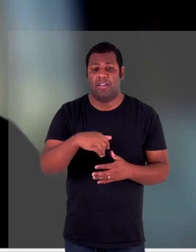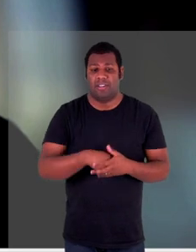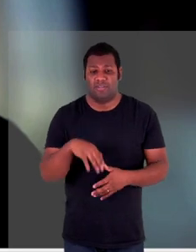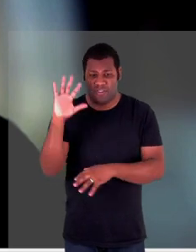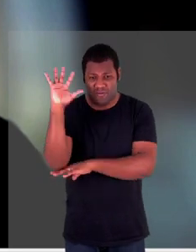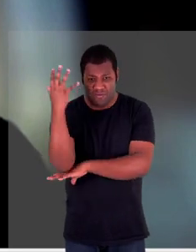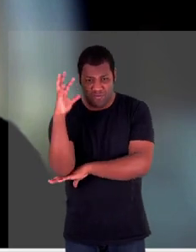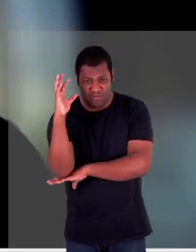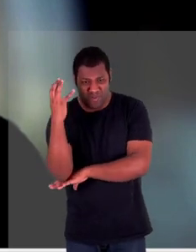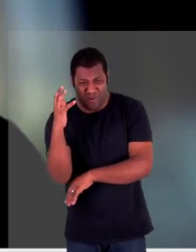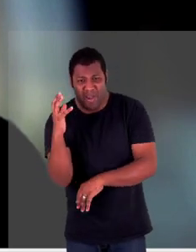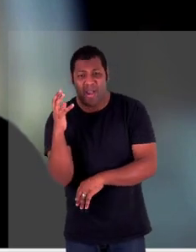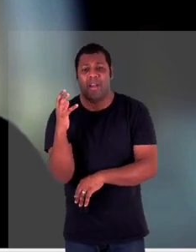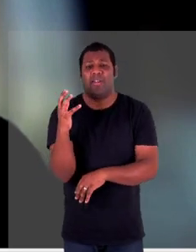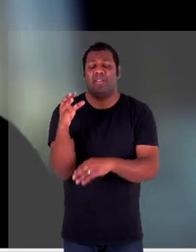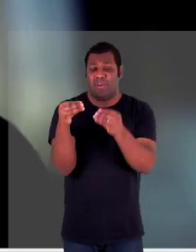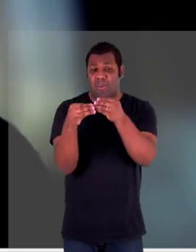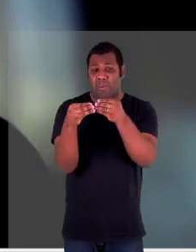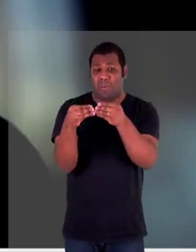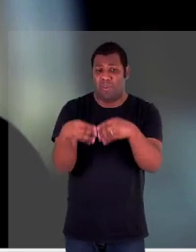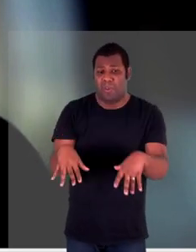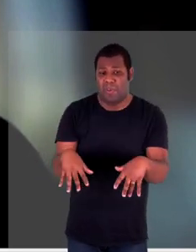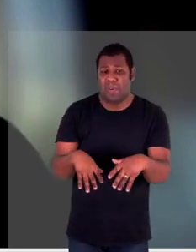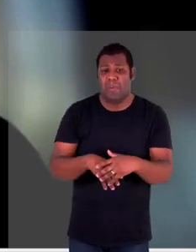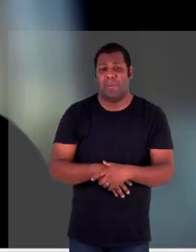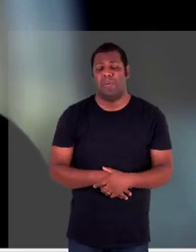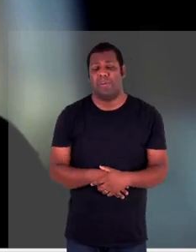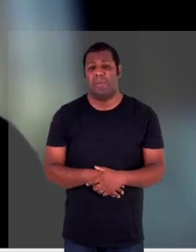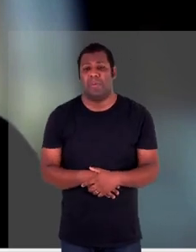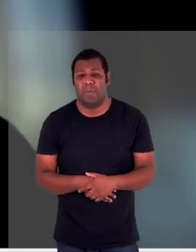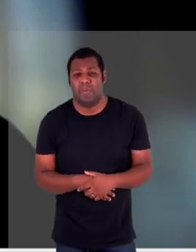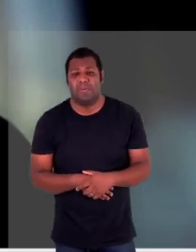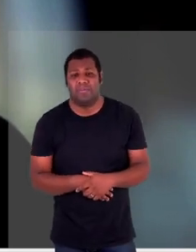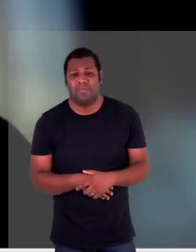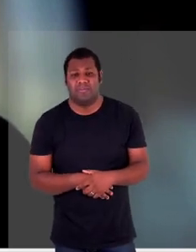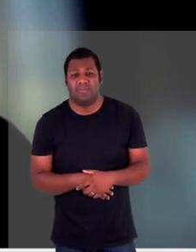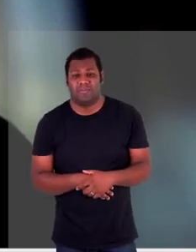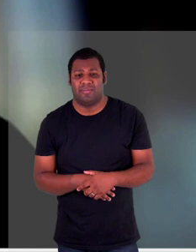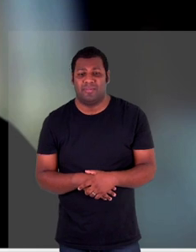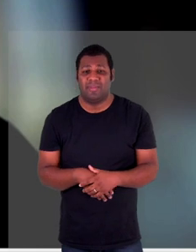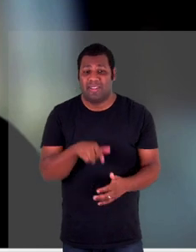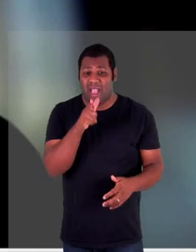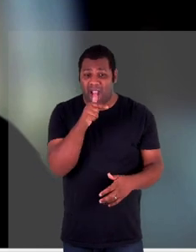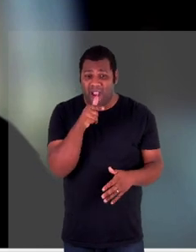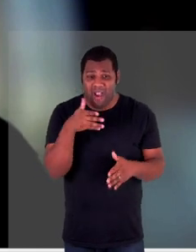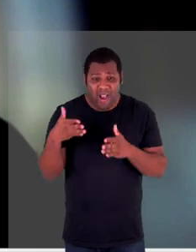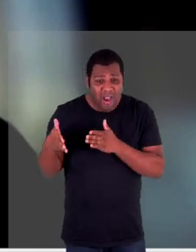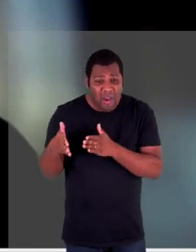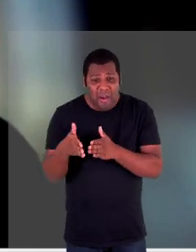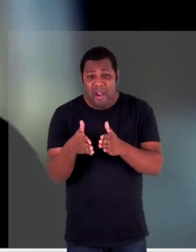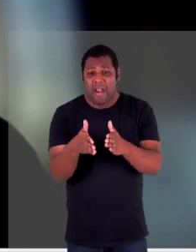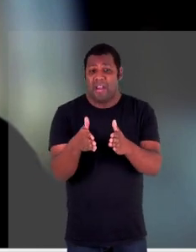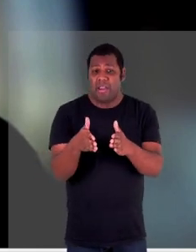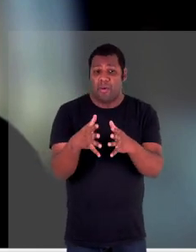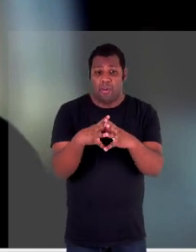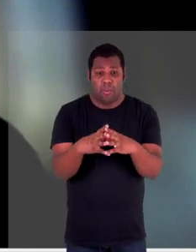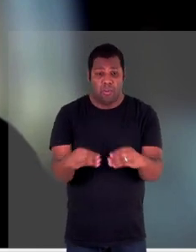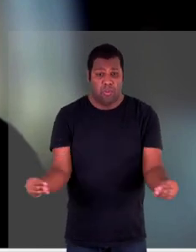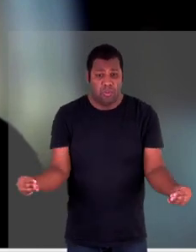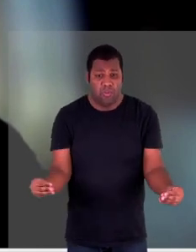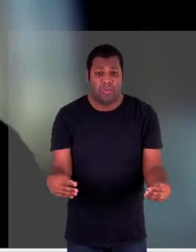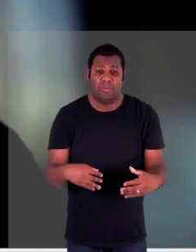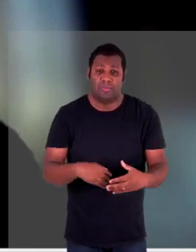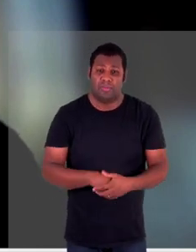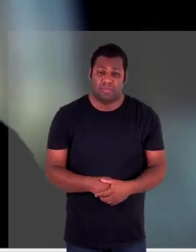florestas áreas cultiváveis pela Ucrânia e não existe mais rio onde tinha rio antes hoje não tem mais o que